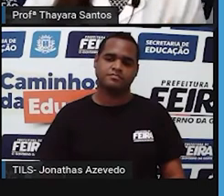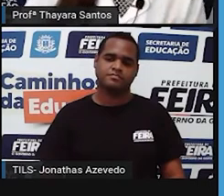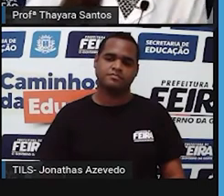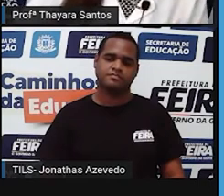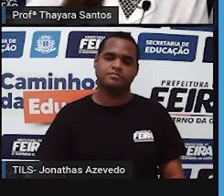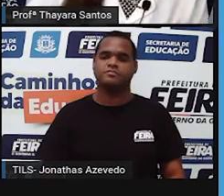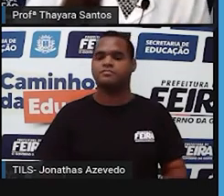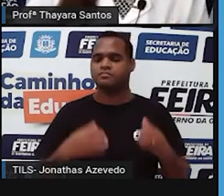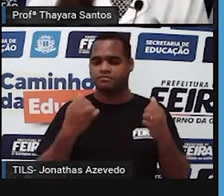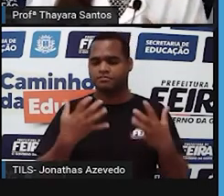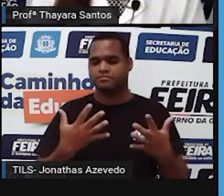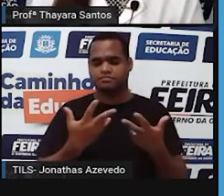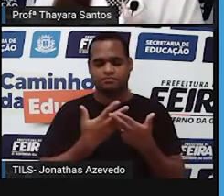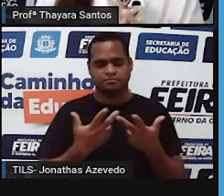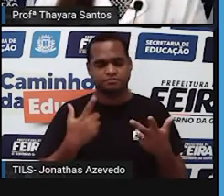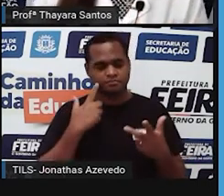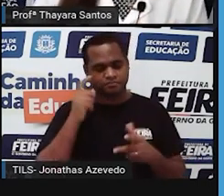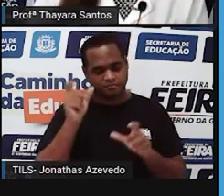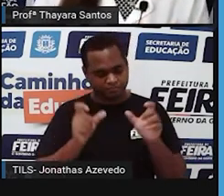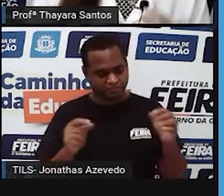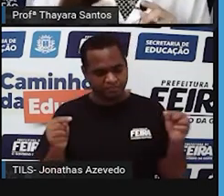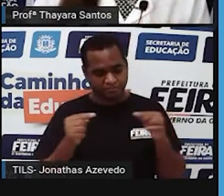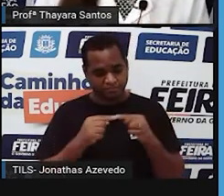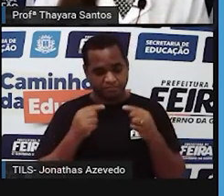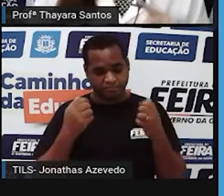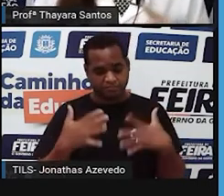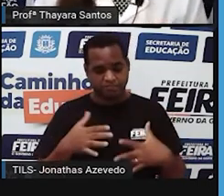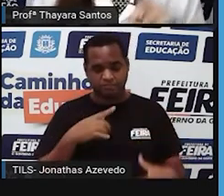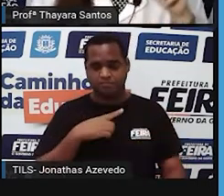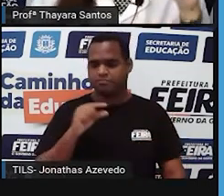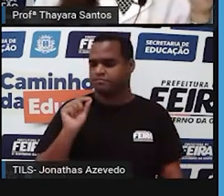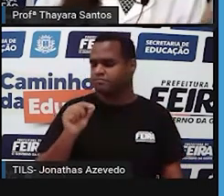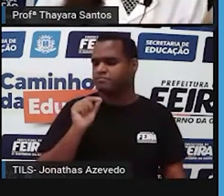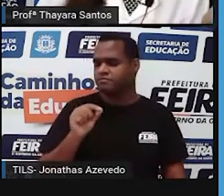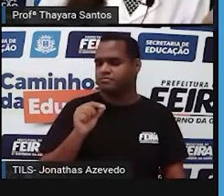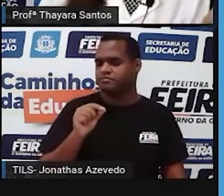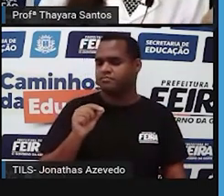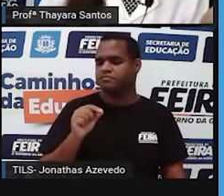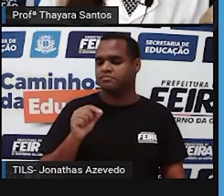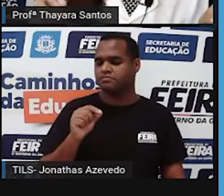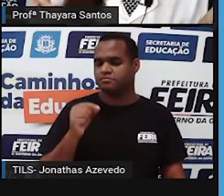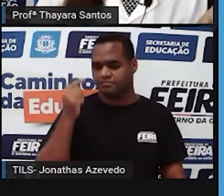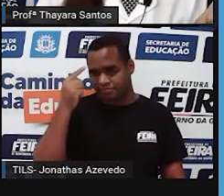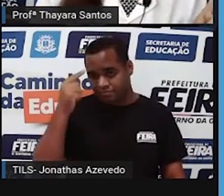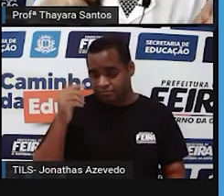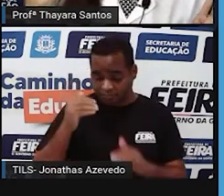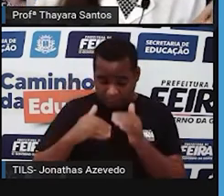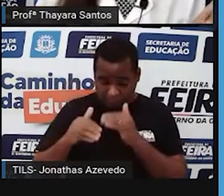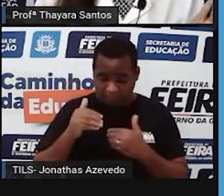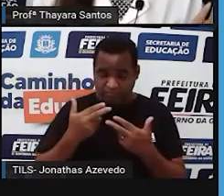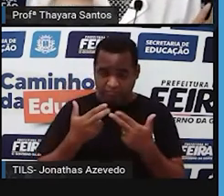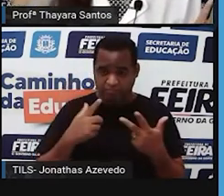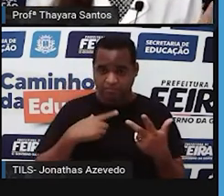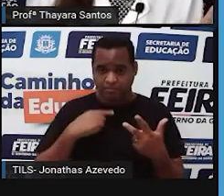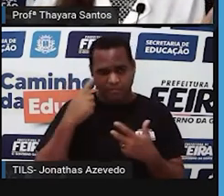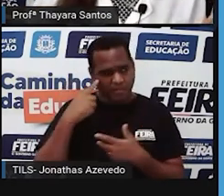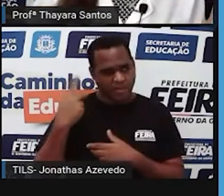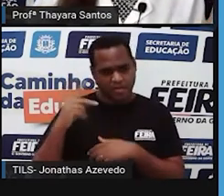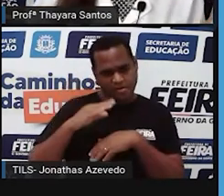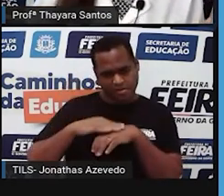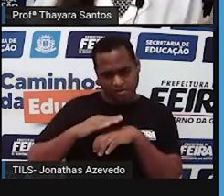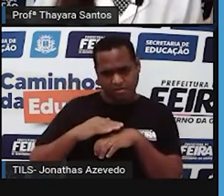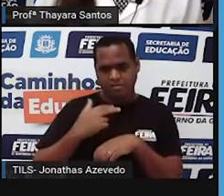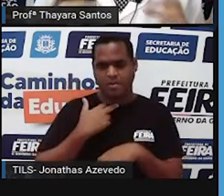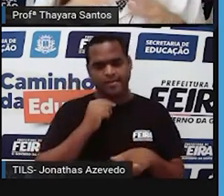característica. Por que eu estou falando assim? Porque se você é recessivo para uma característica, isso não quer dizer que você não pode ser